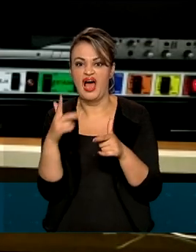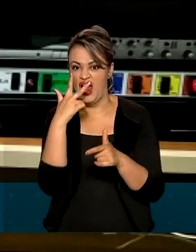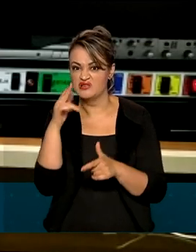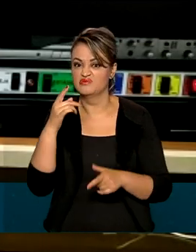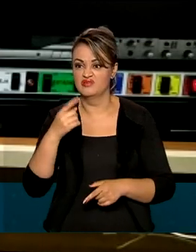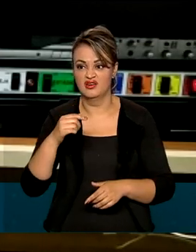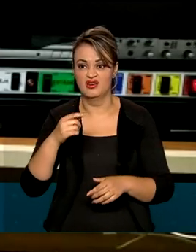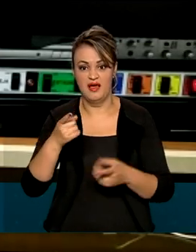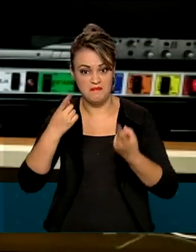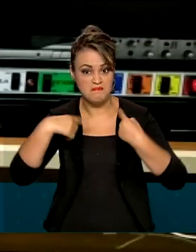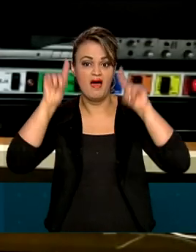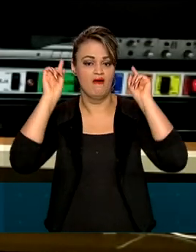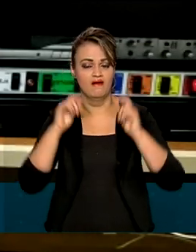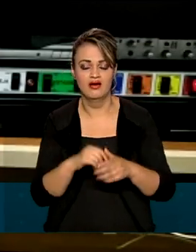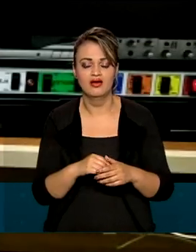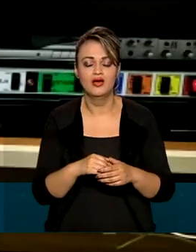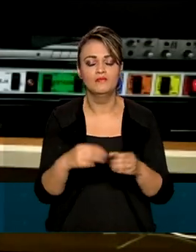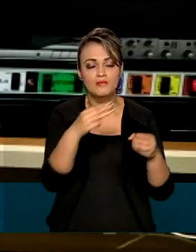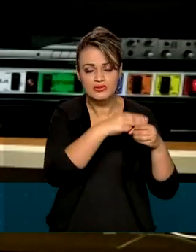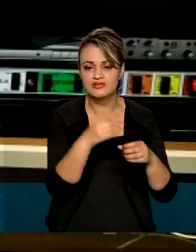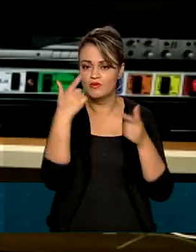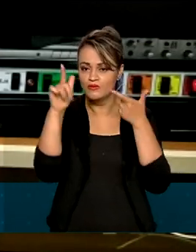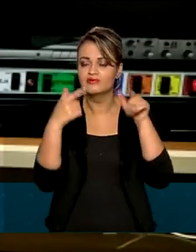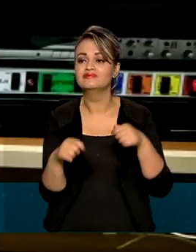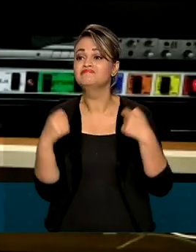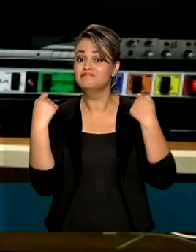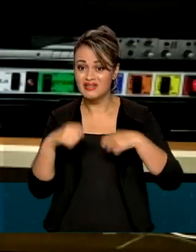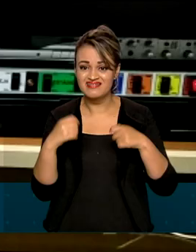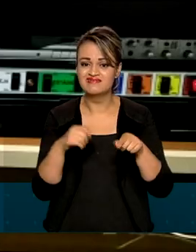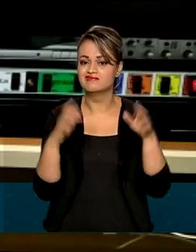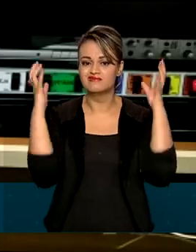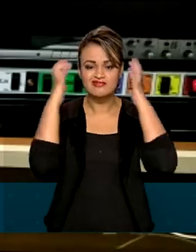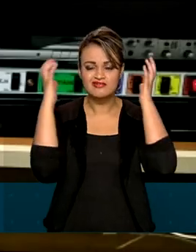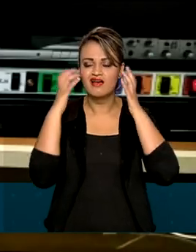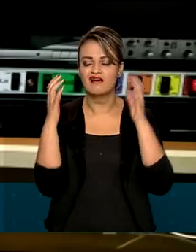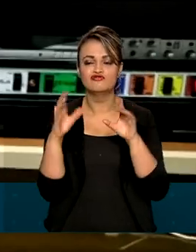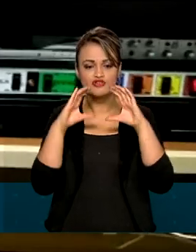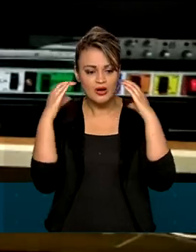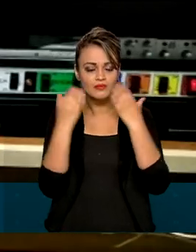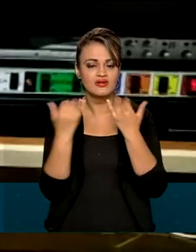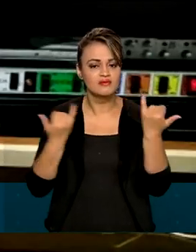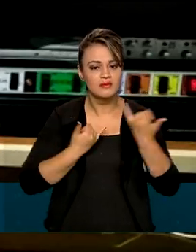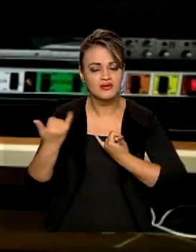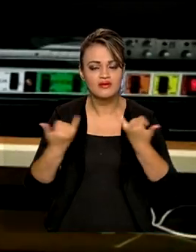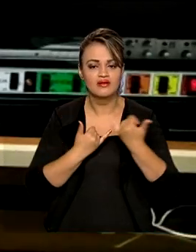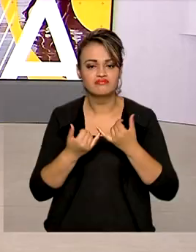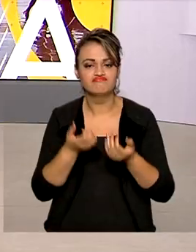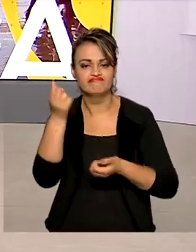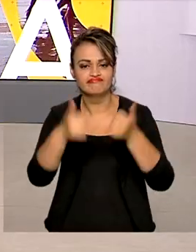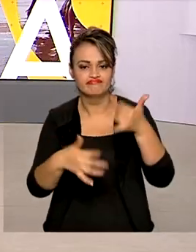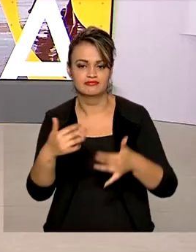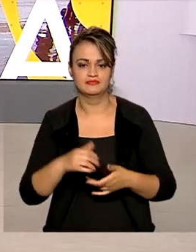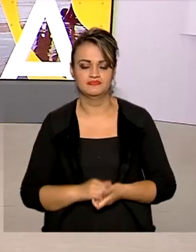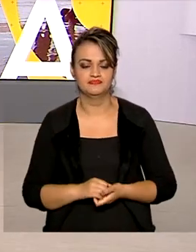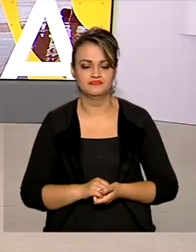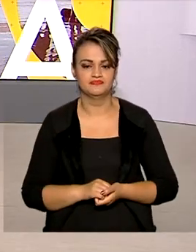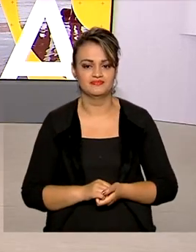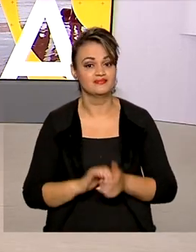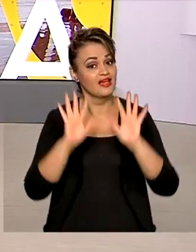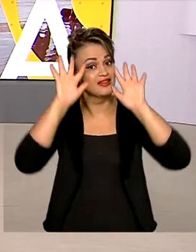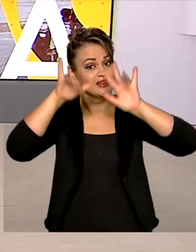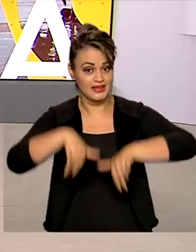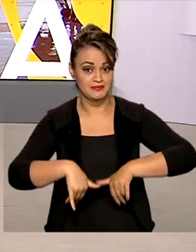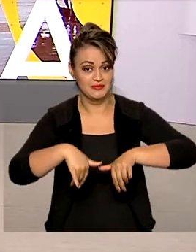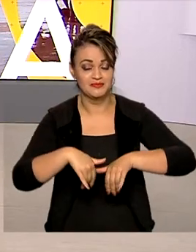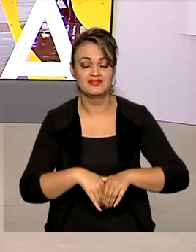maior, com mais municípios dependendo dessas rádios comunitárias para falar e se ouvir. E o Brasil em Dia